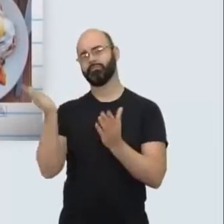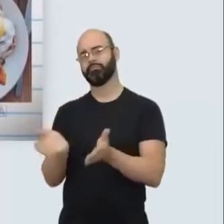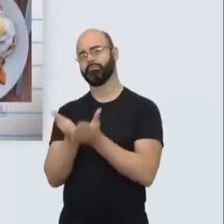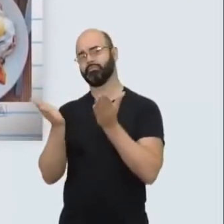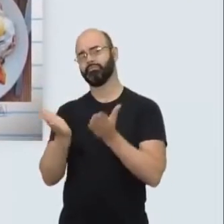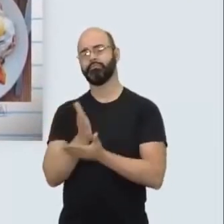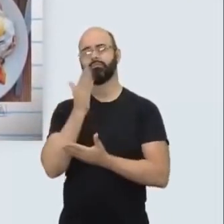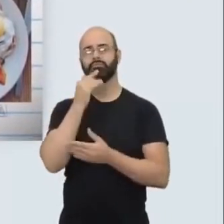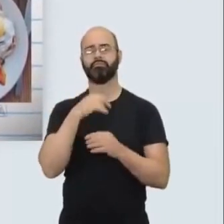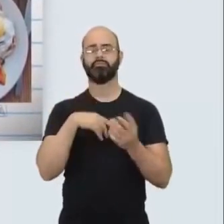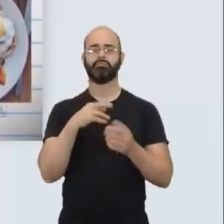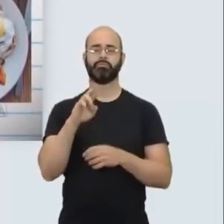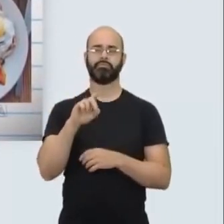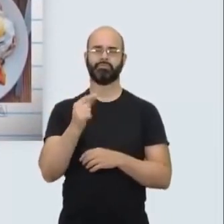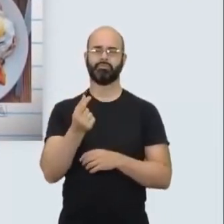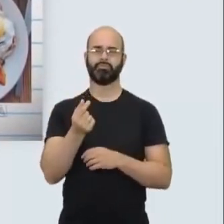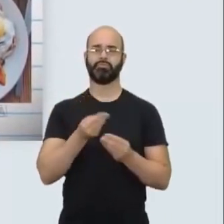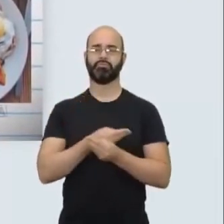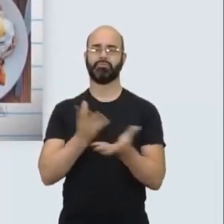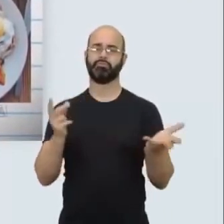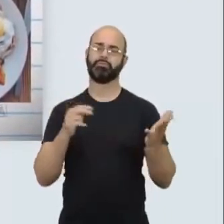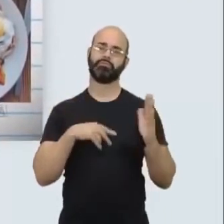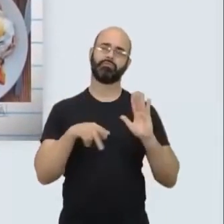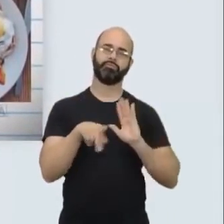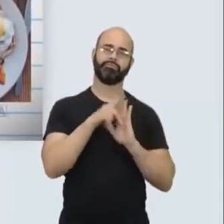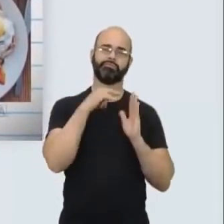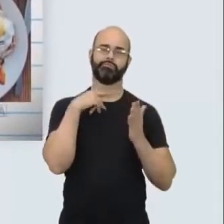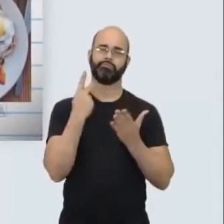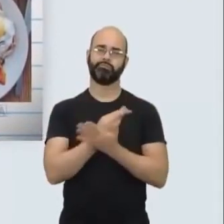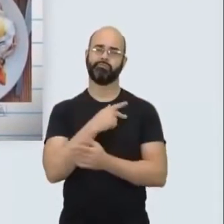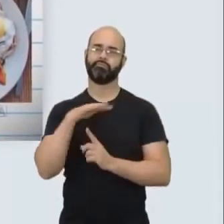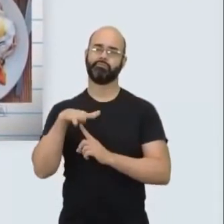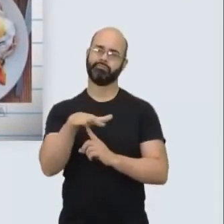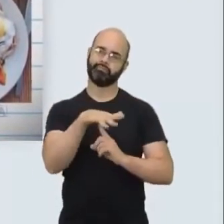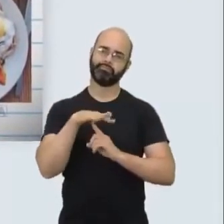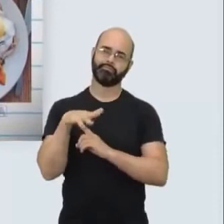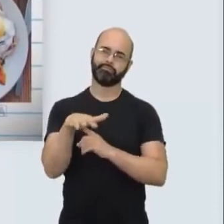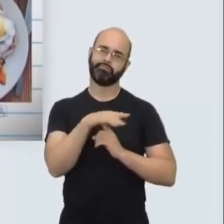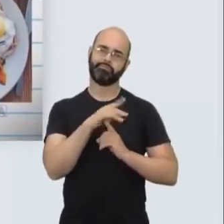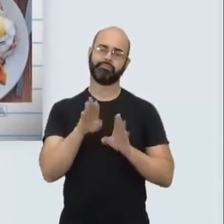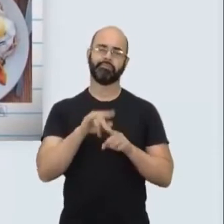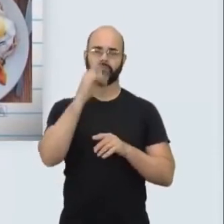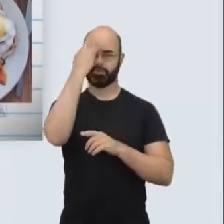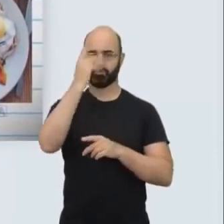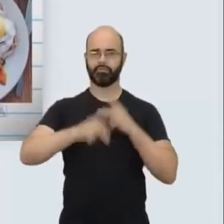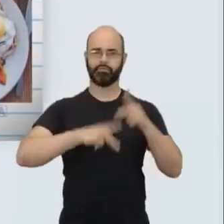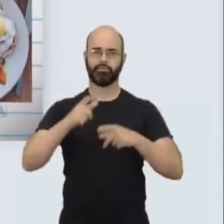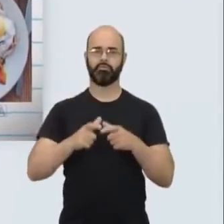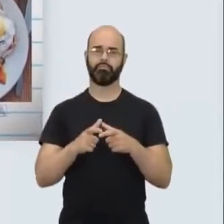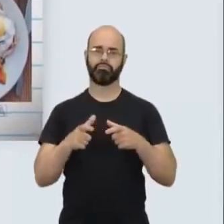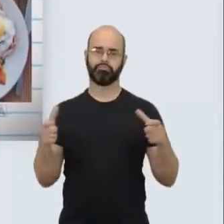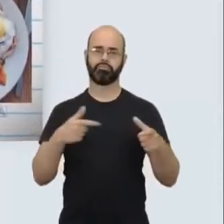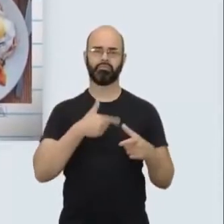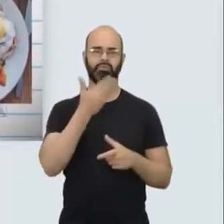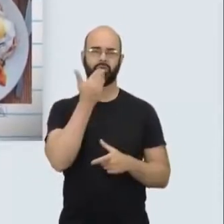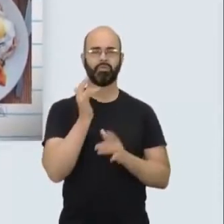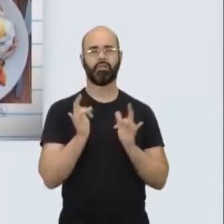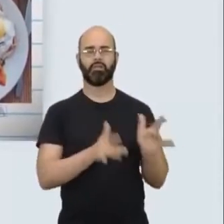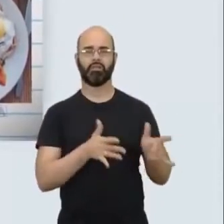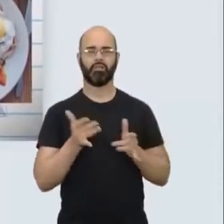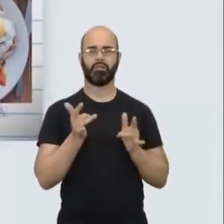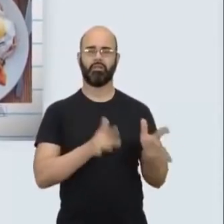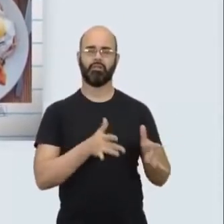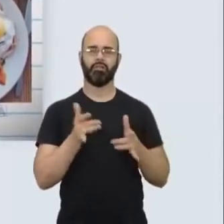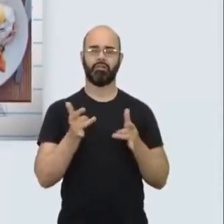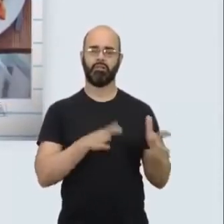distribuição de renda e propriedade, desastres naturais, conflitos, crescimento populacional, desperdício, perdas no